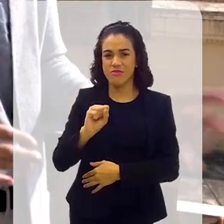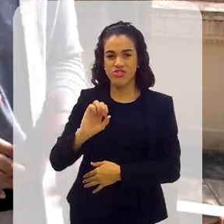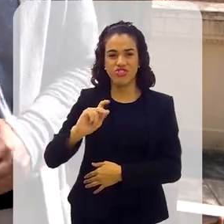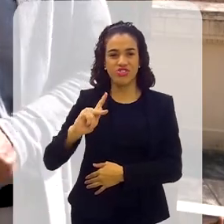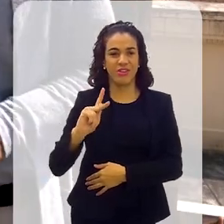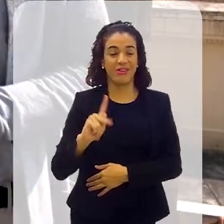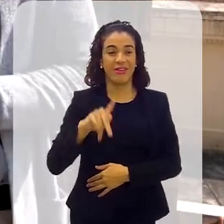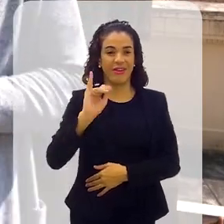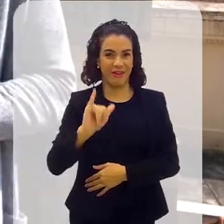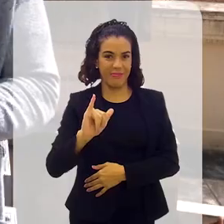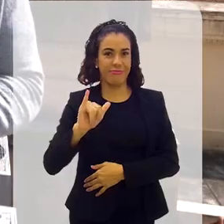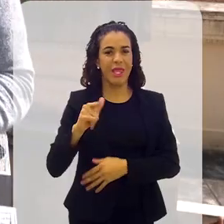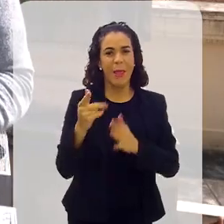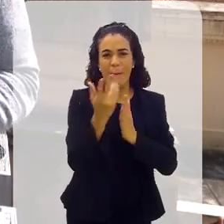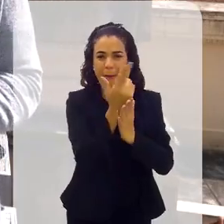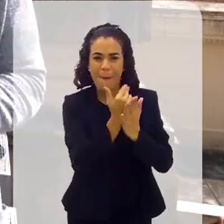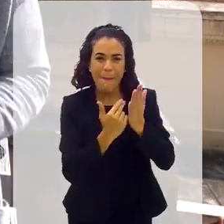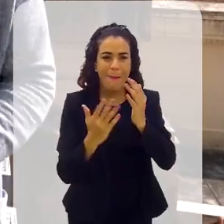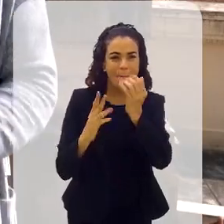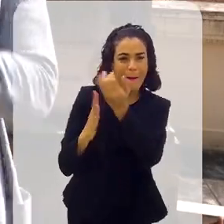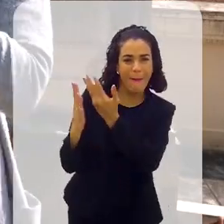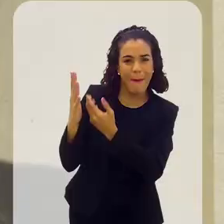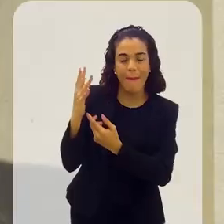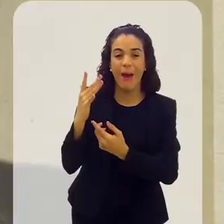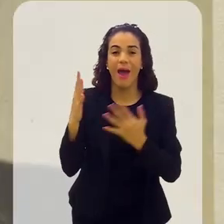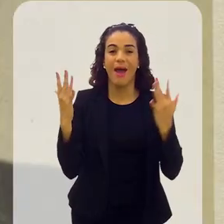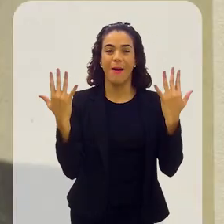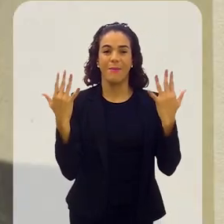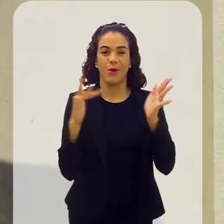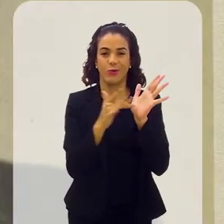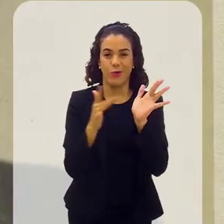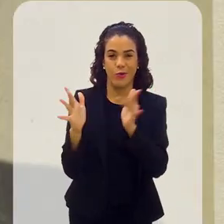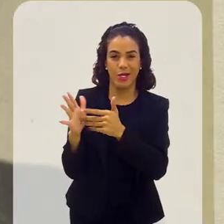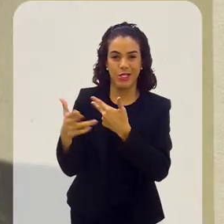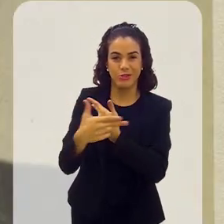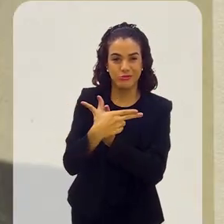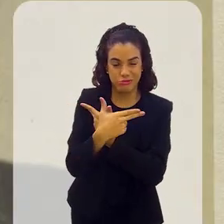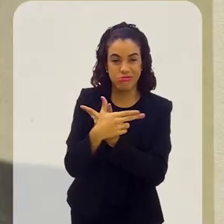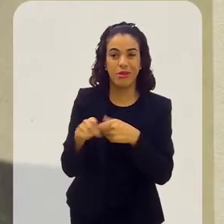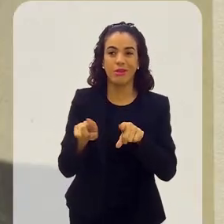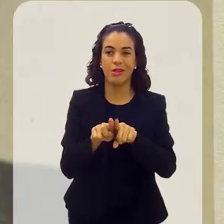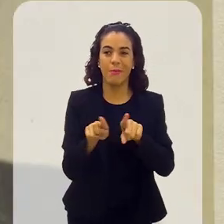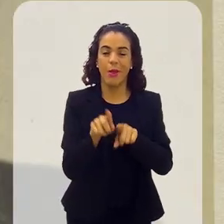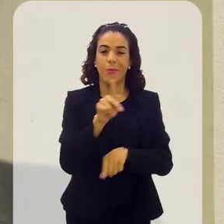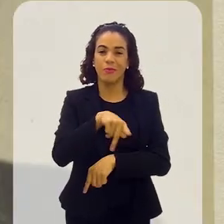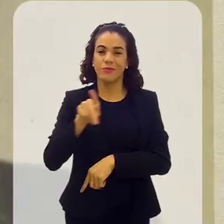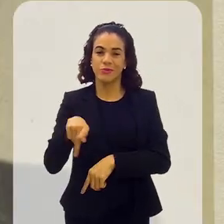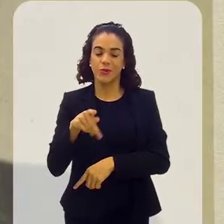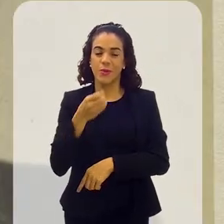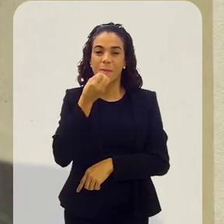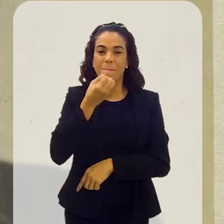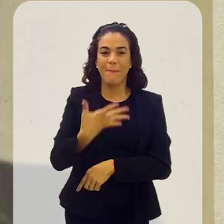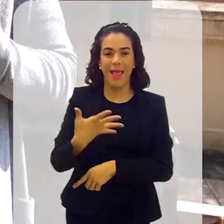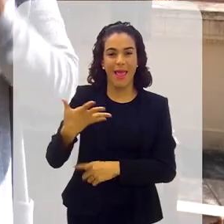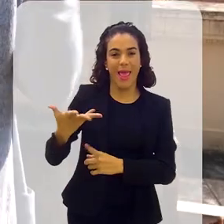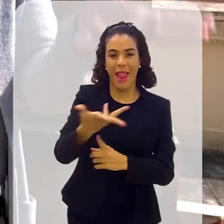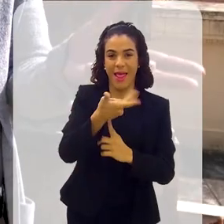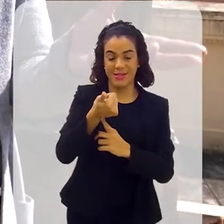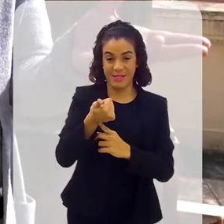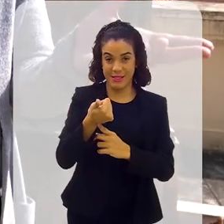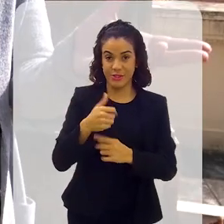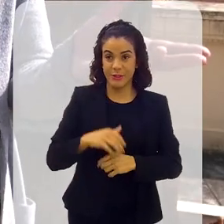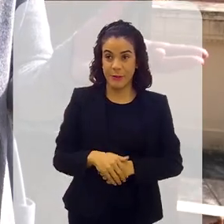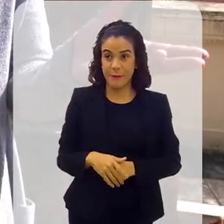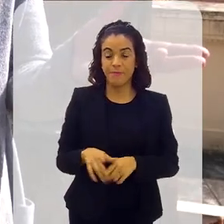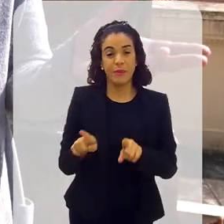as mãos e o rosto do Cristo Redentor. E Armando Magalhães Correia, o importante professor da Escola Nacional de Belas Artes. Ainda